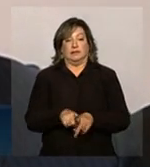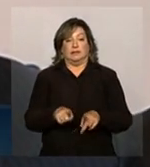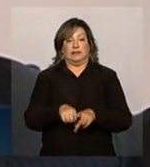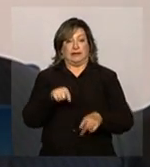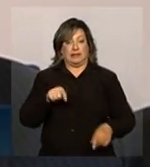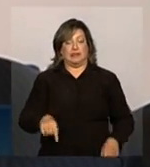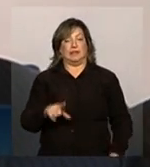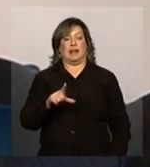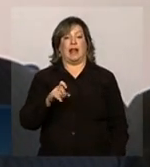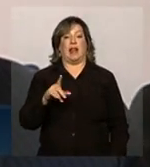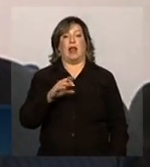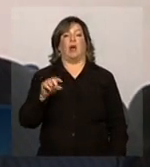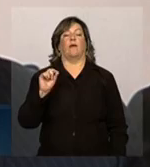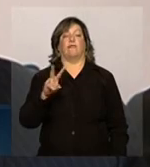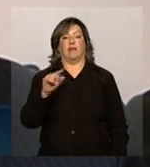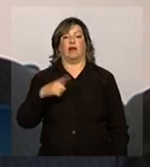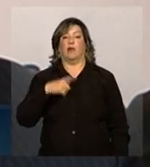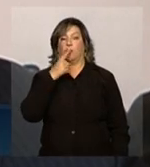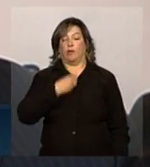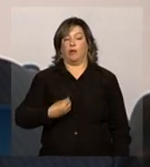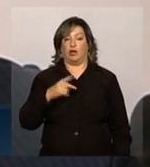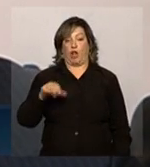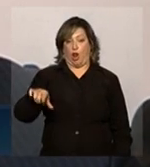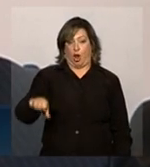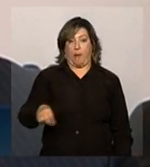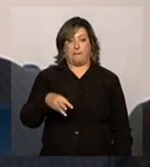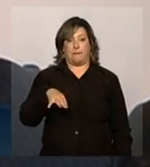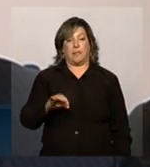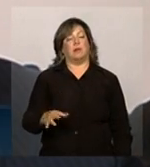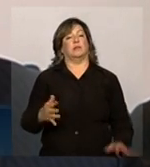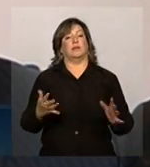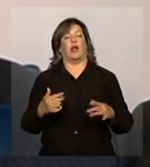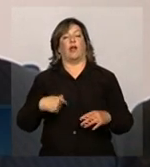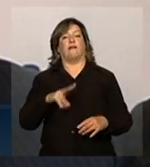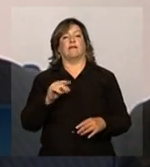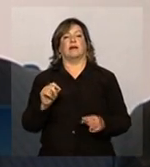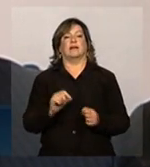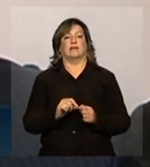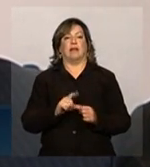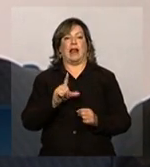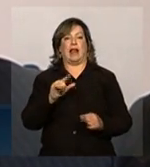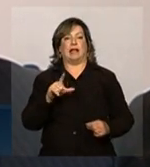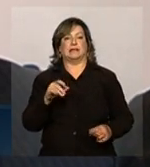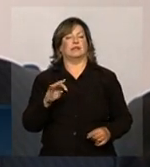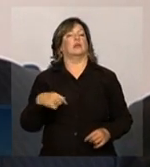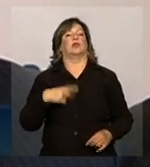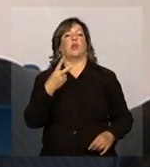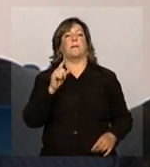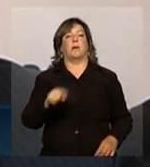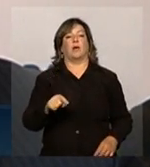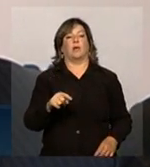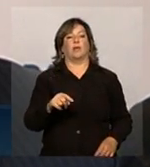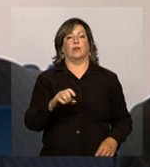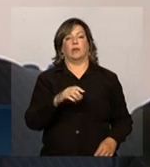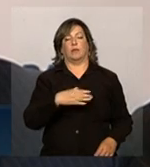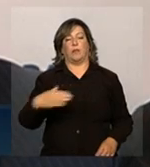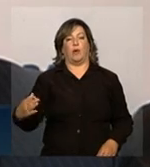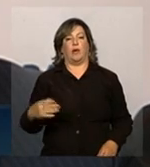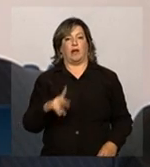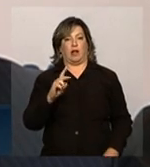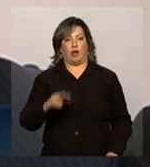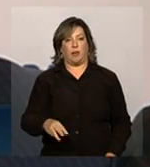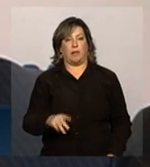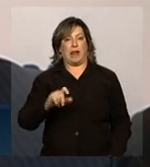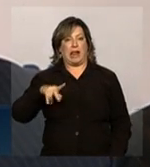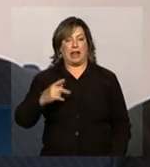leilão que vai ocorrer dia 9 de maio, praticamente nós vamos licitar 2.500 quilômetros de linha de transmissão,